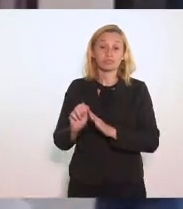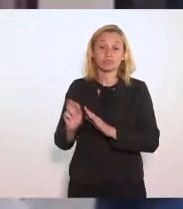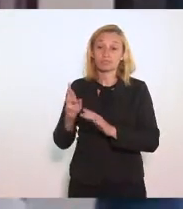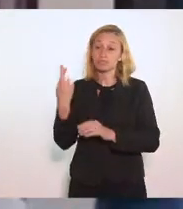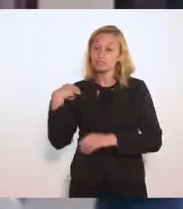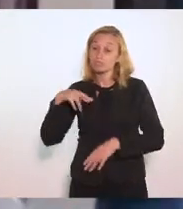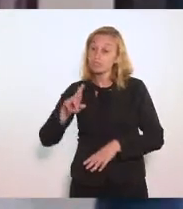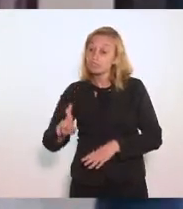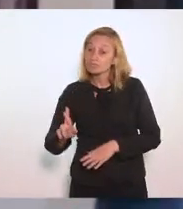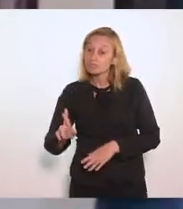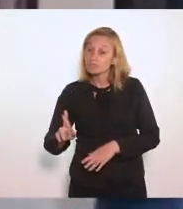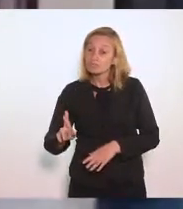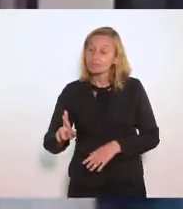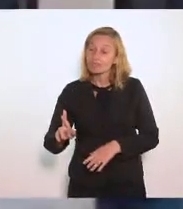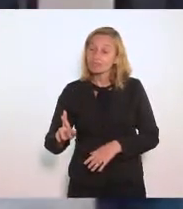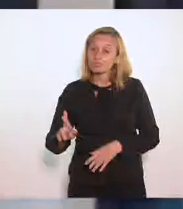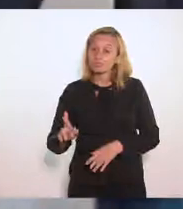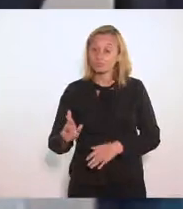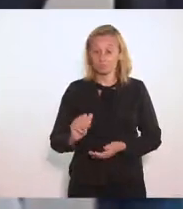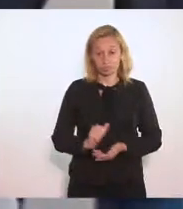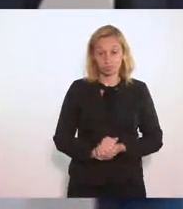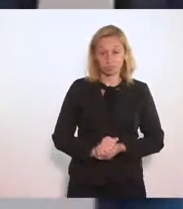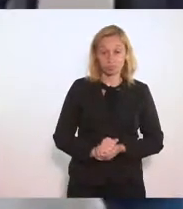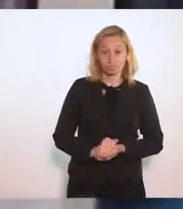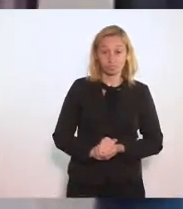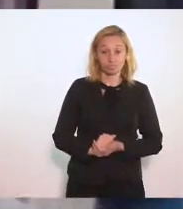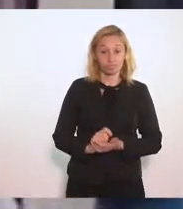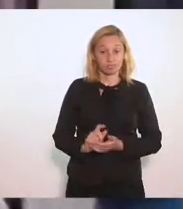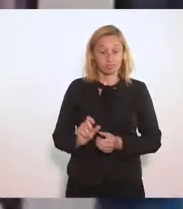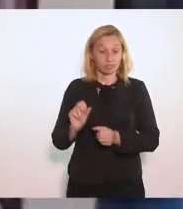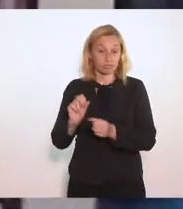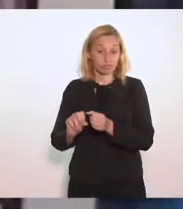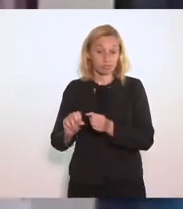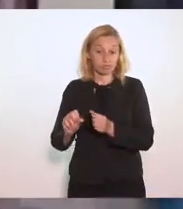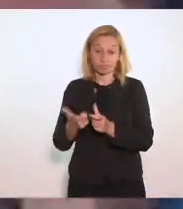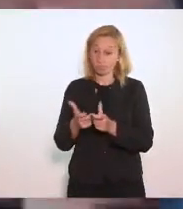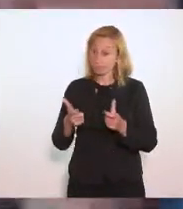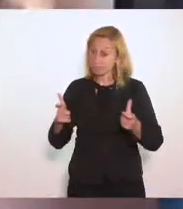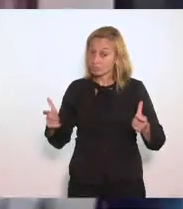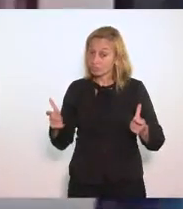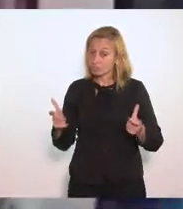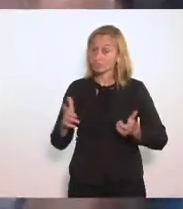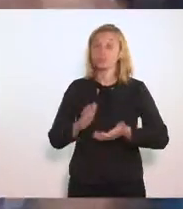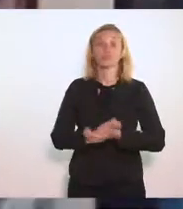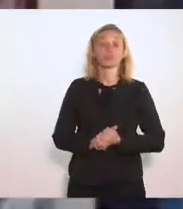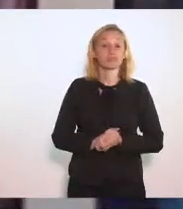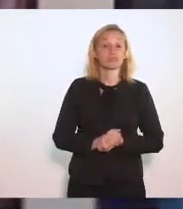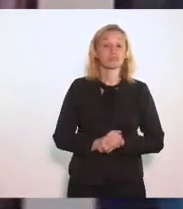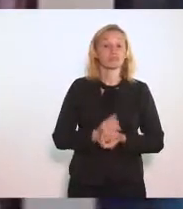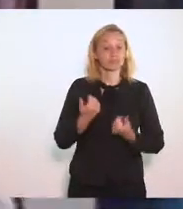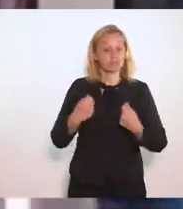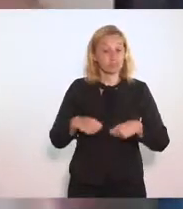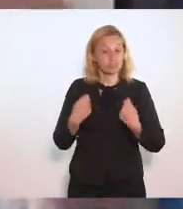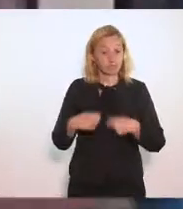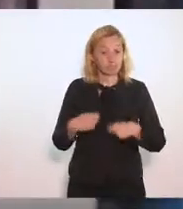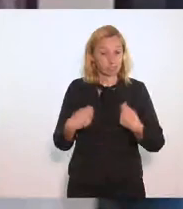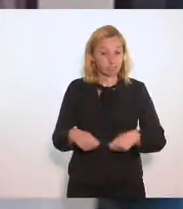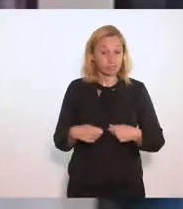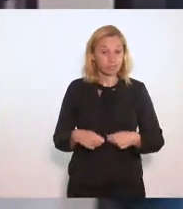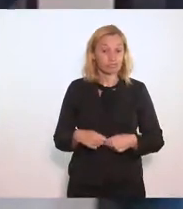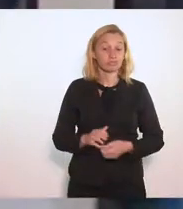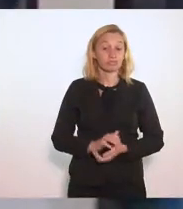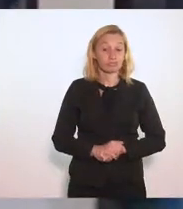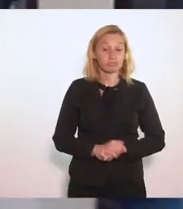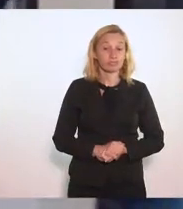Ele se faz De forma Muito intensa E portanto Deve ser Não só